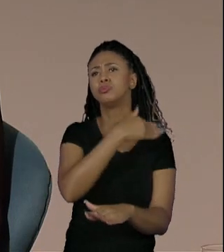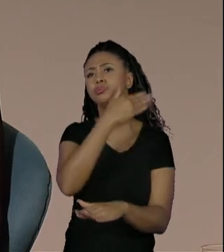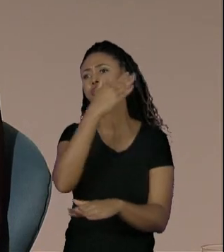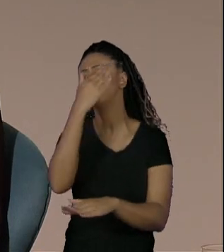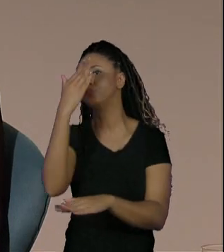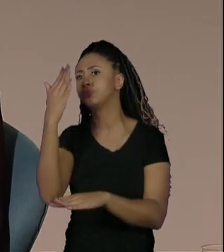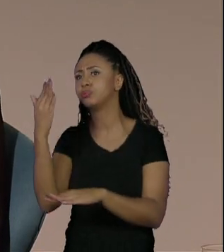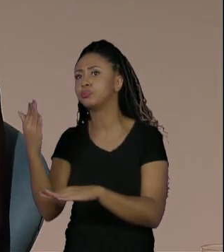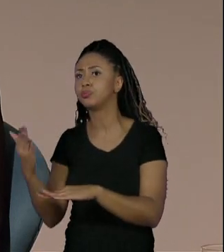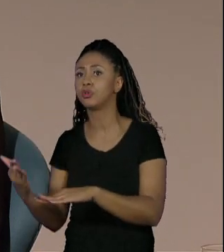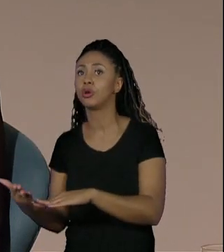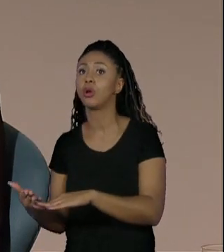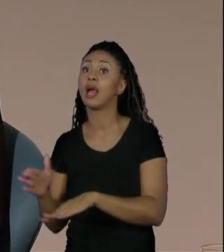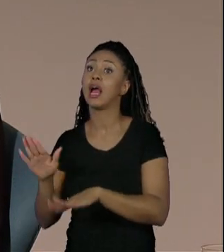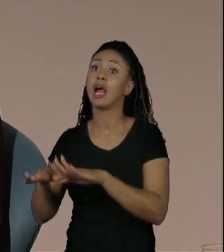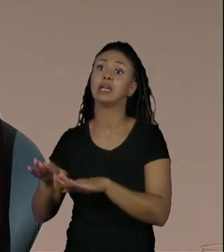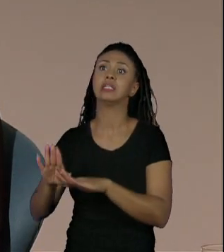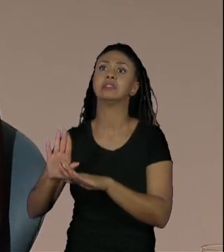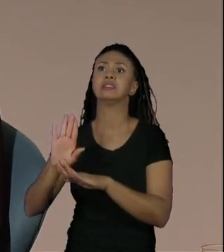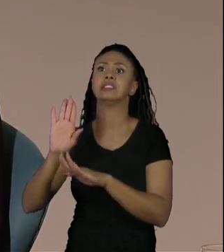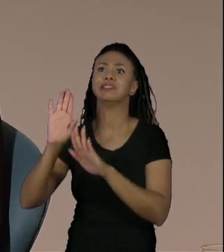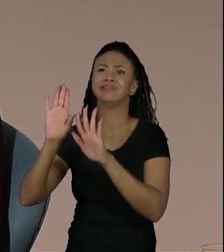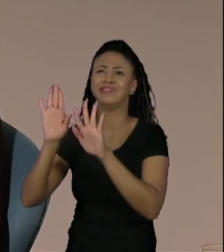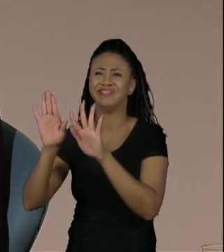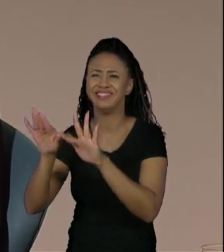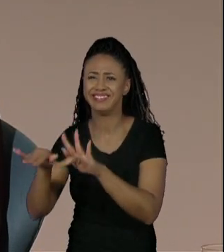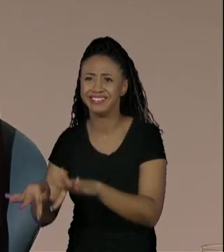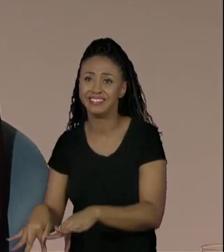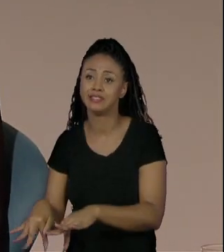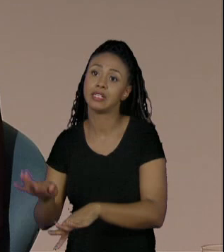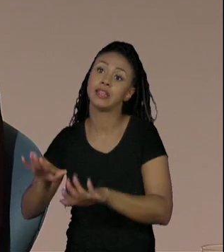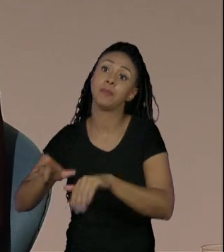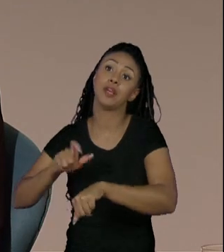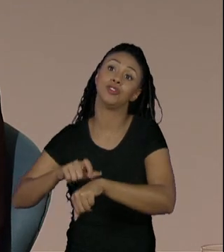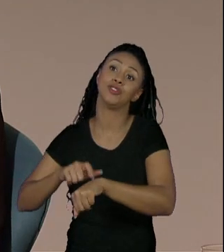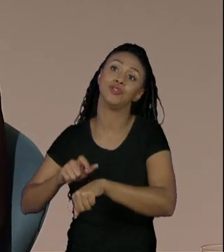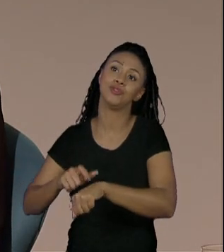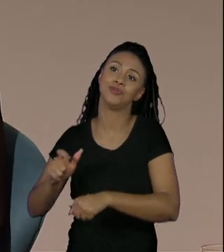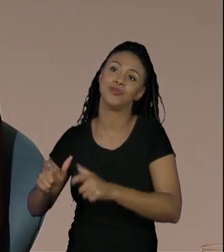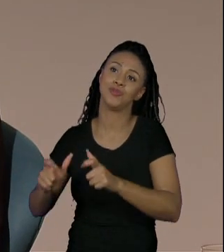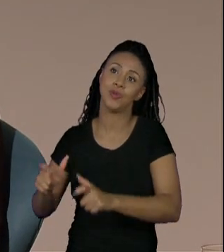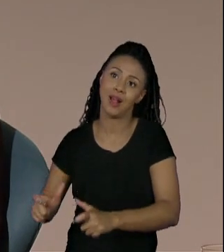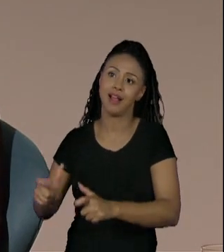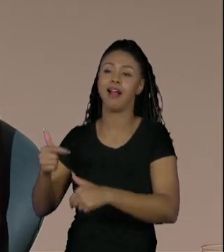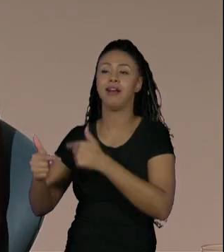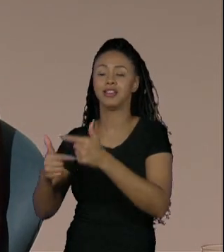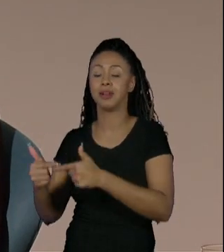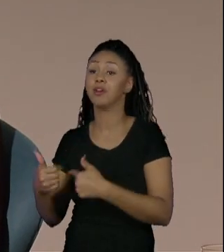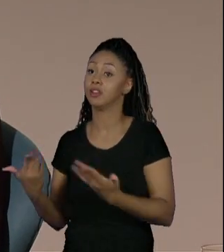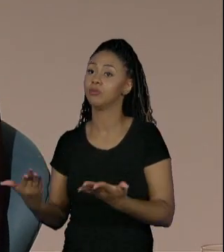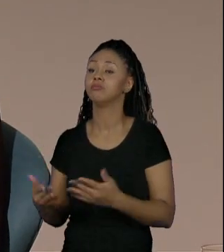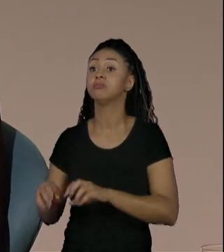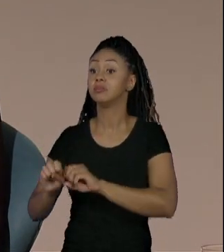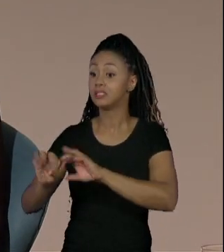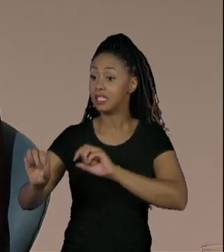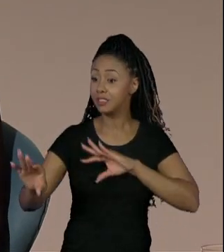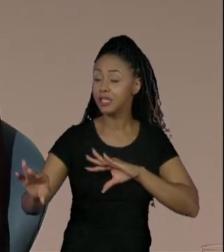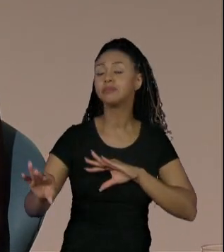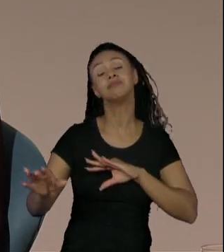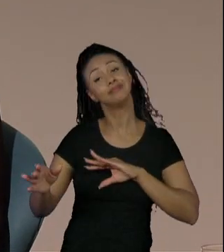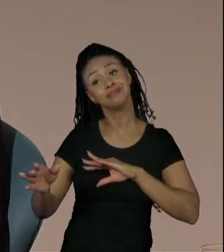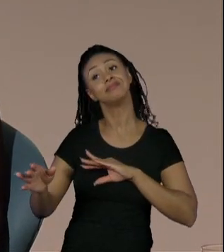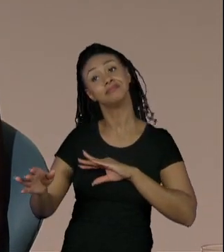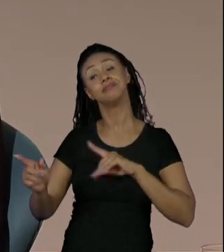ou, às vezes, bem no fim do dia, dependendo de ela trabalha. Então, assim, a facilidade, primeiro, de ser à distância, porque você